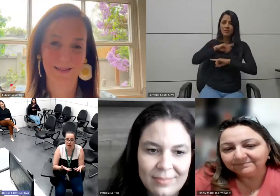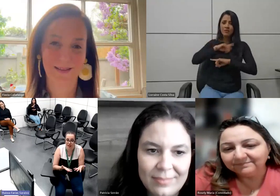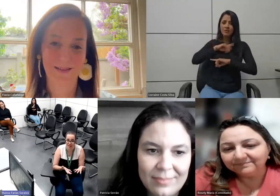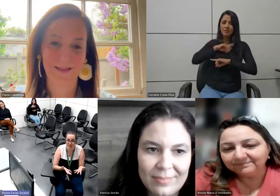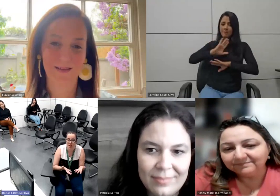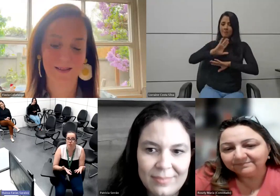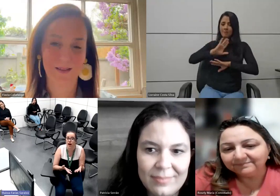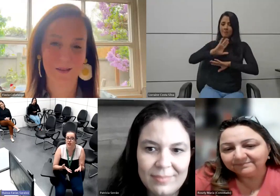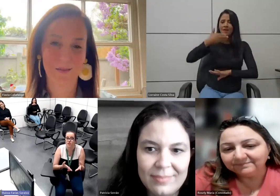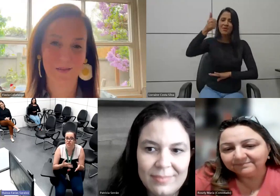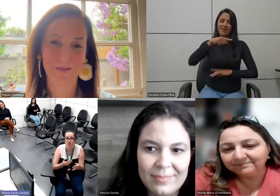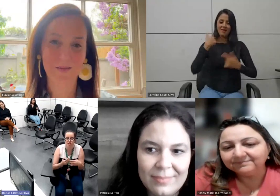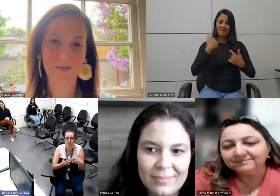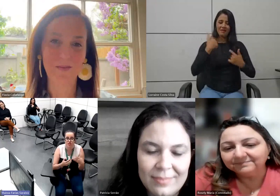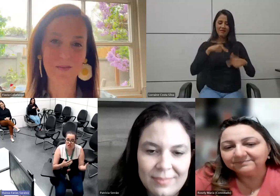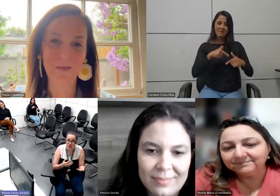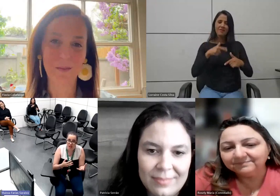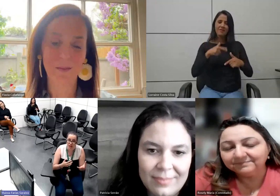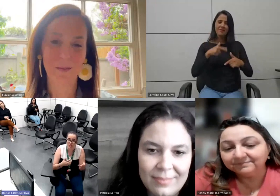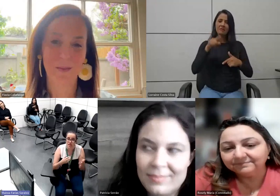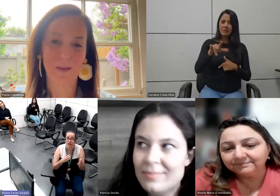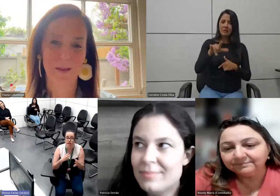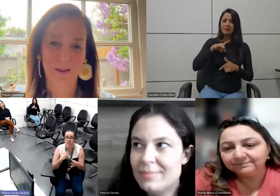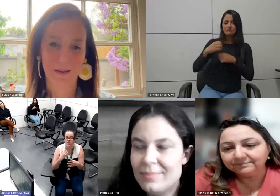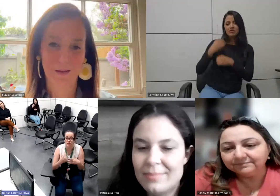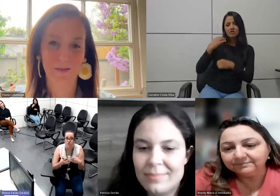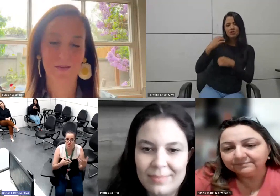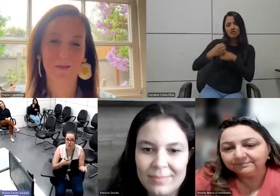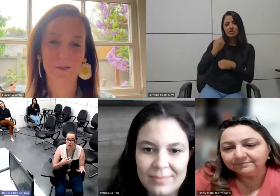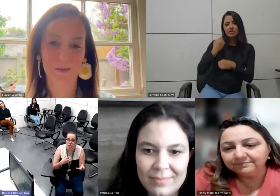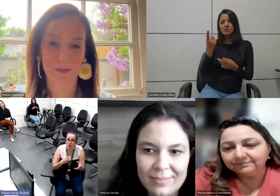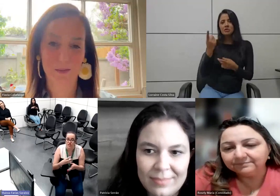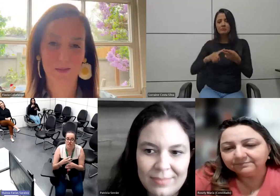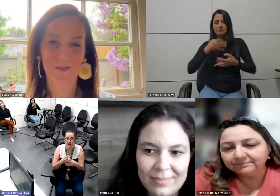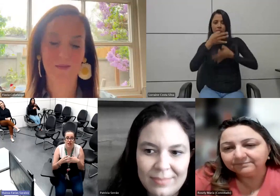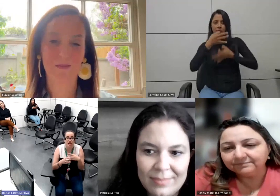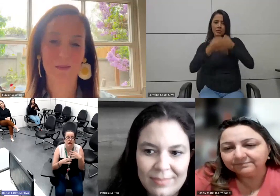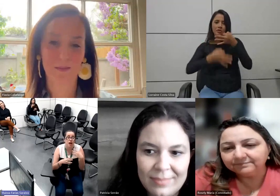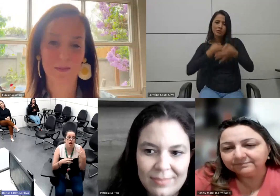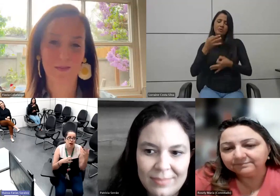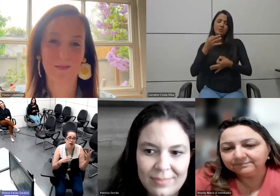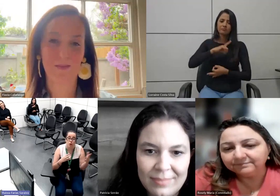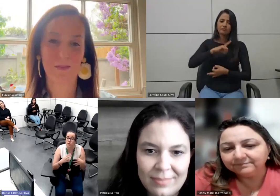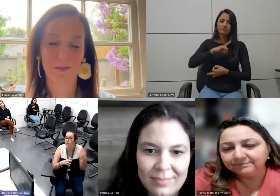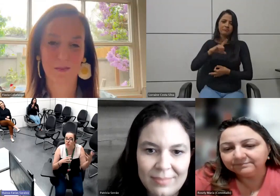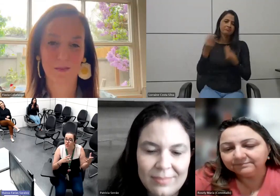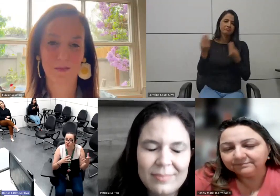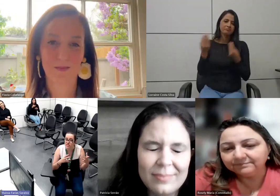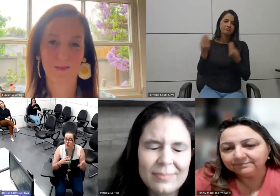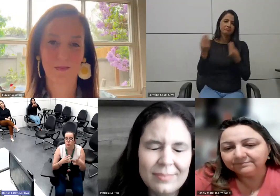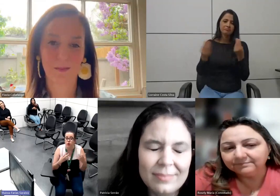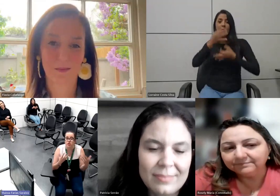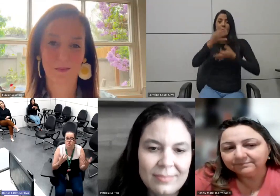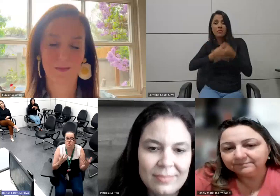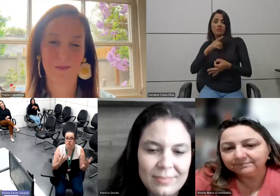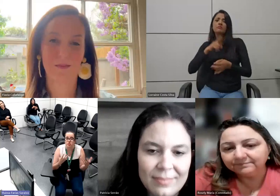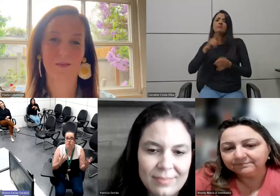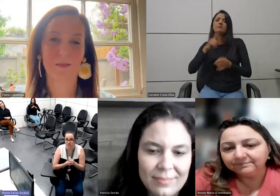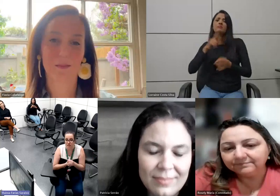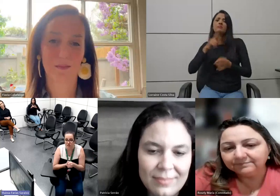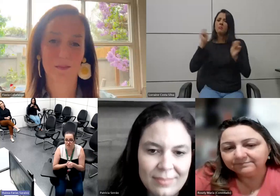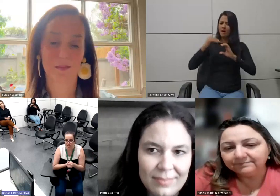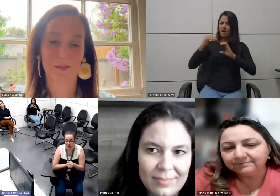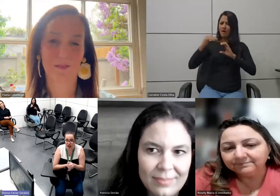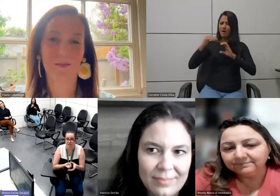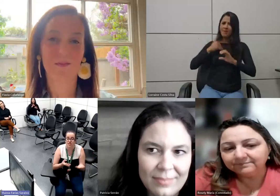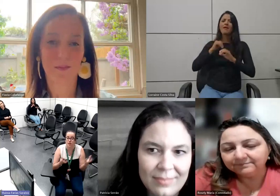melhorar ainda mais esses trabalhos então se tem dicas tem sugestões tem opiniões podem mandar